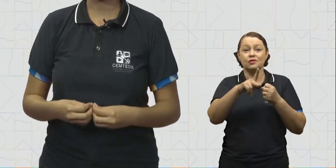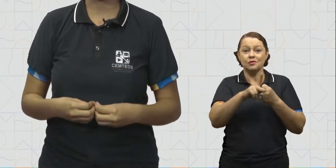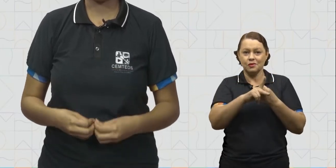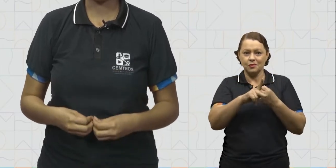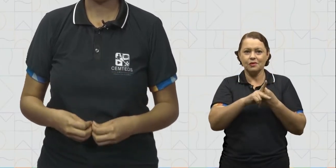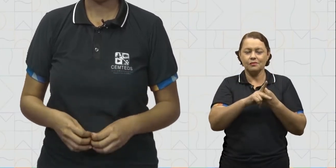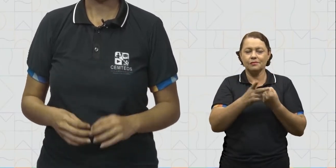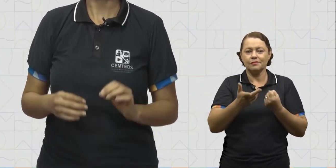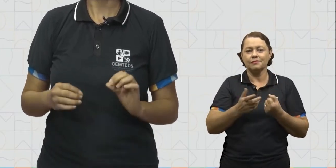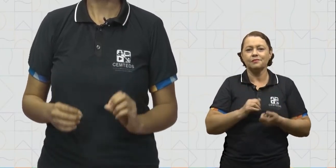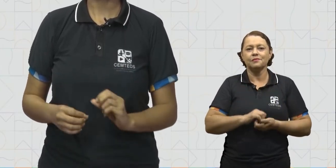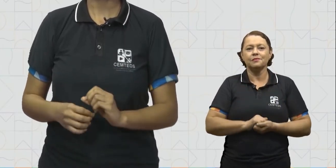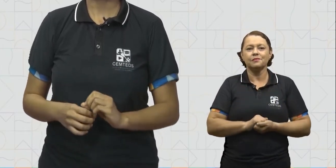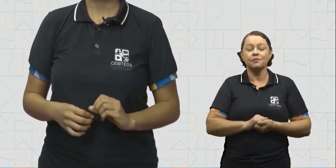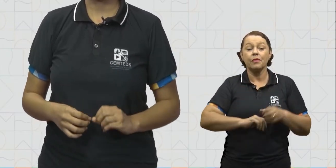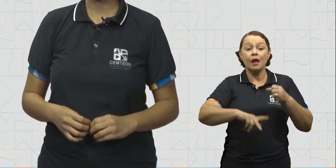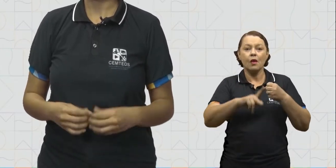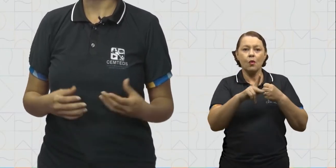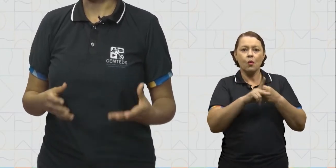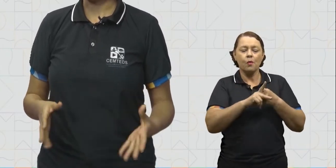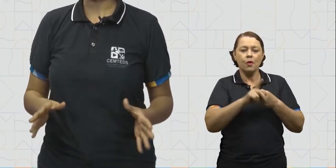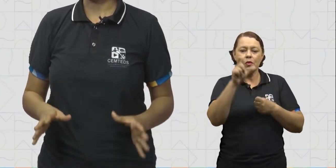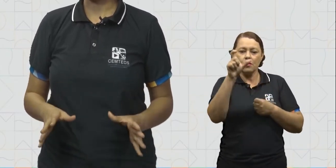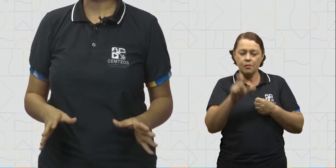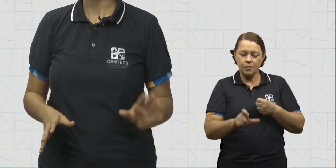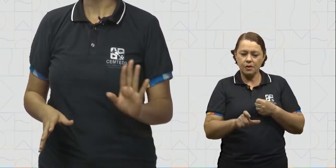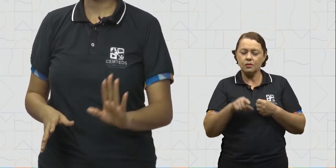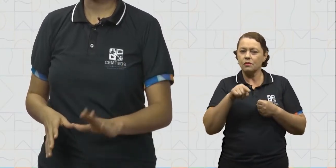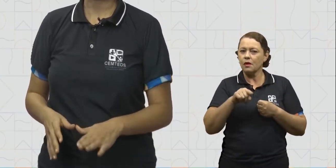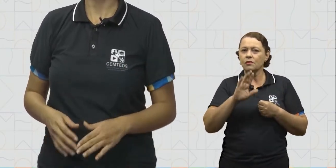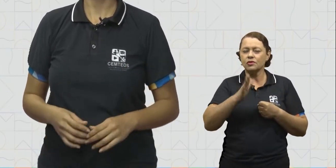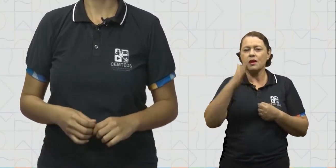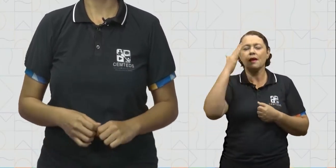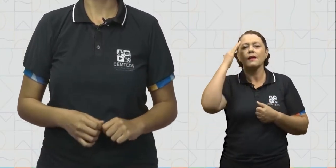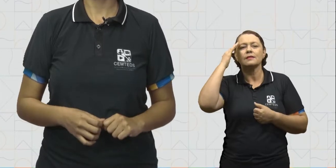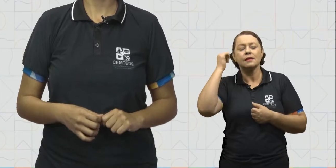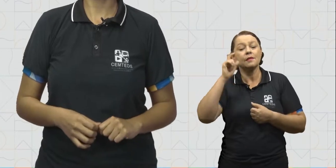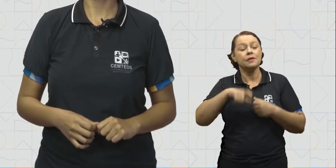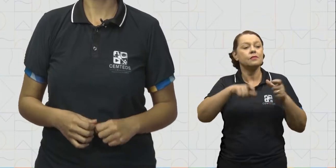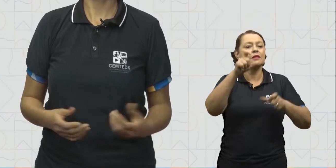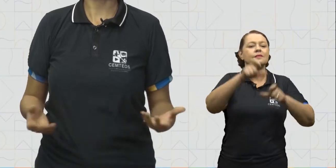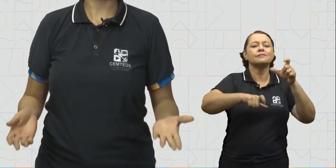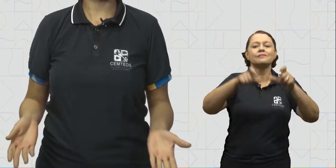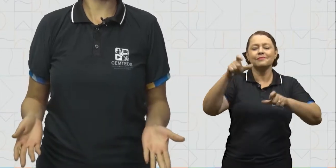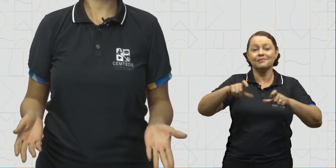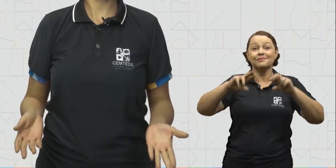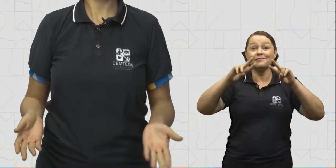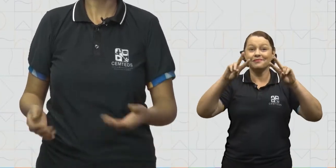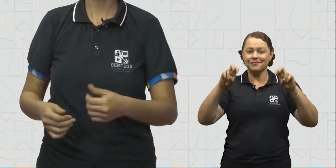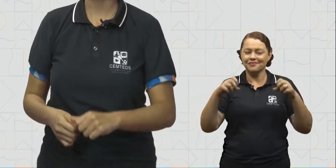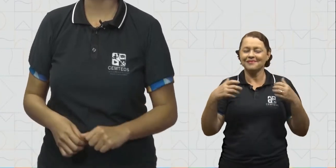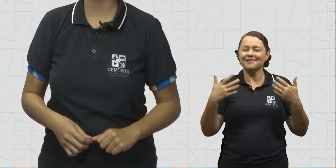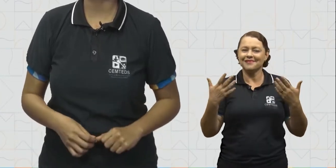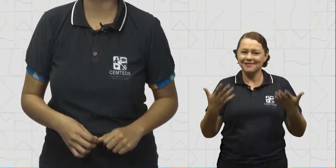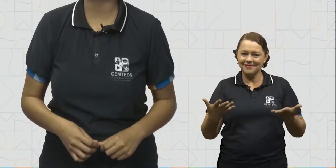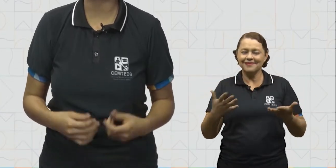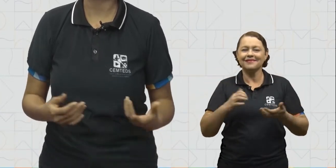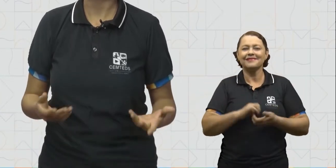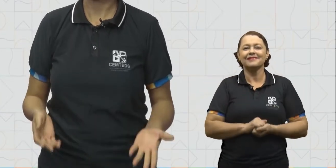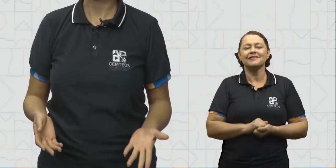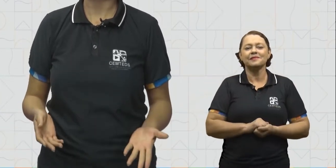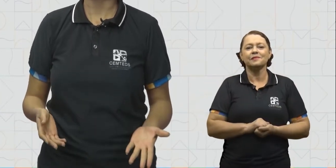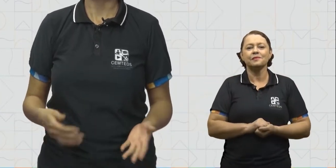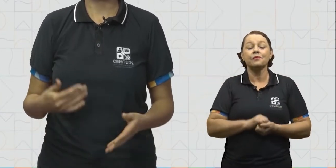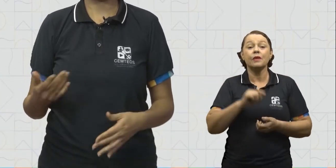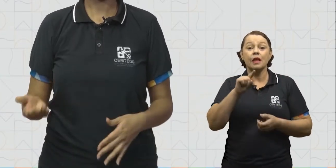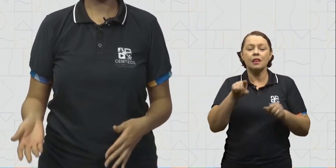pronome pessoal é um tipo de pronome que, pelo nome, já sabemos que é sobre pessoas, ou seja, sobre os envolvidos